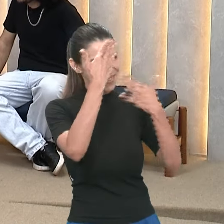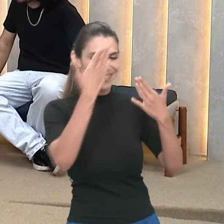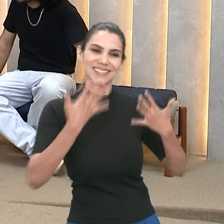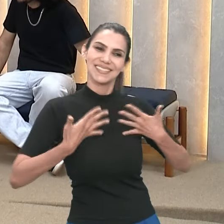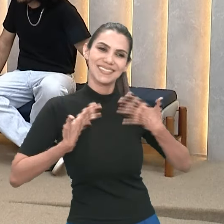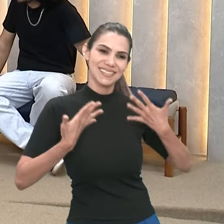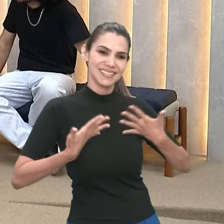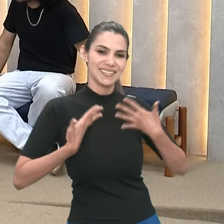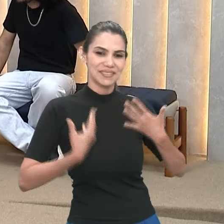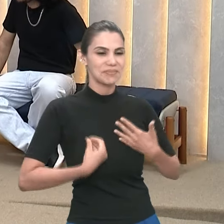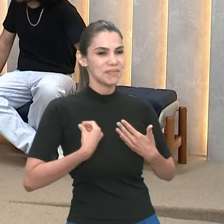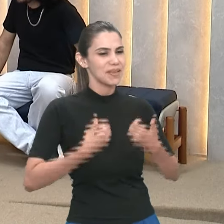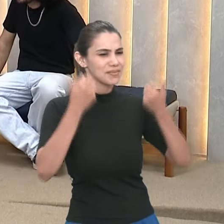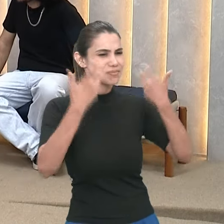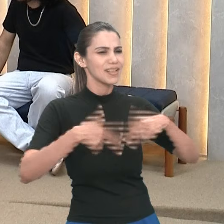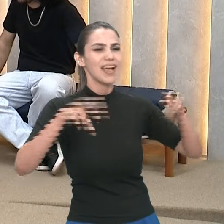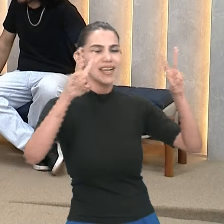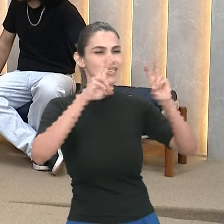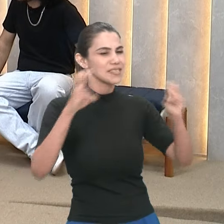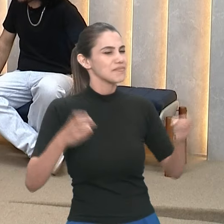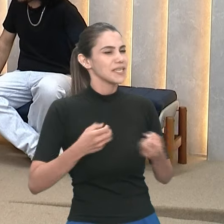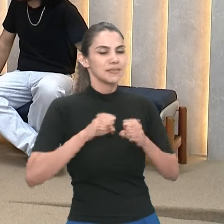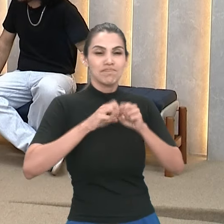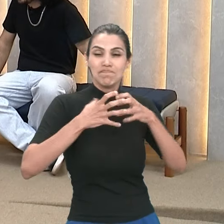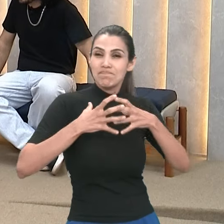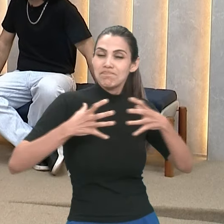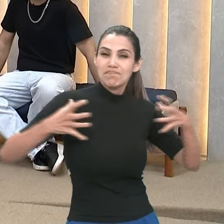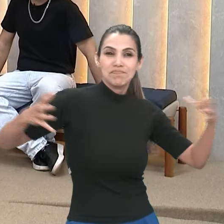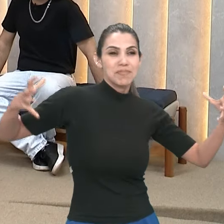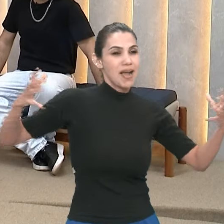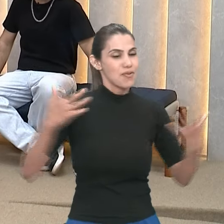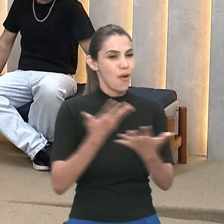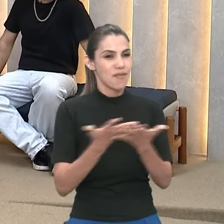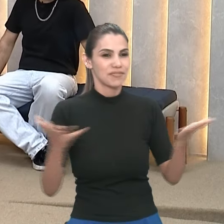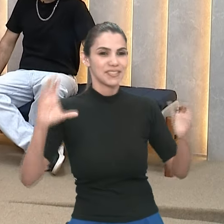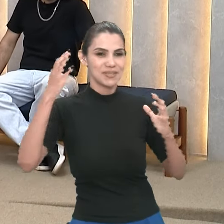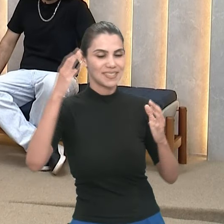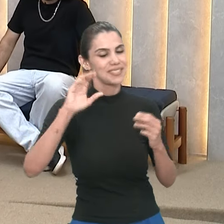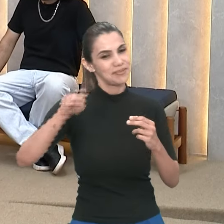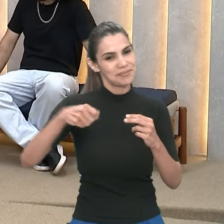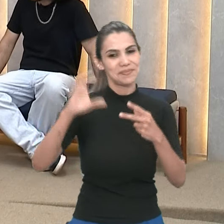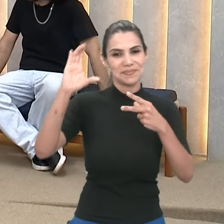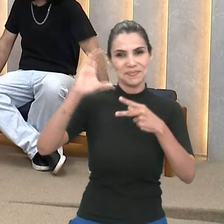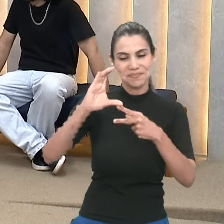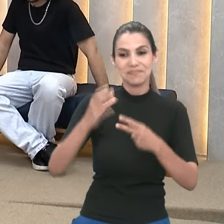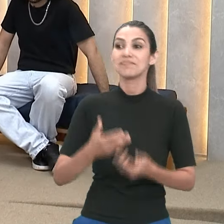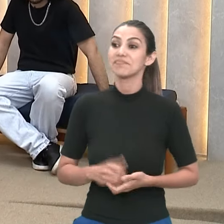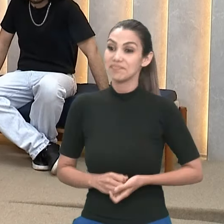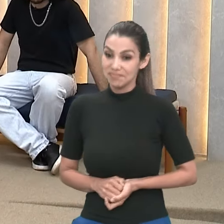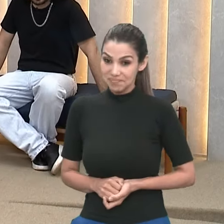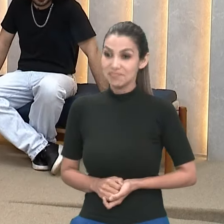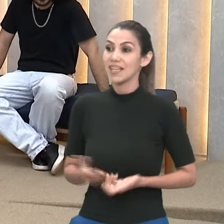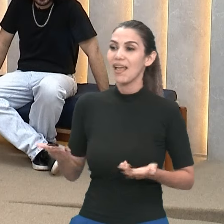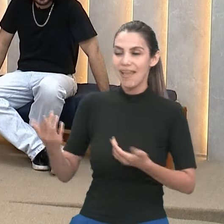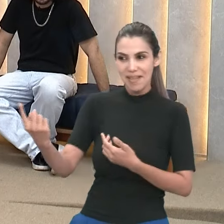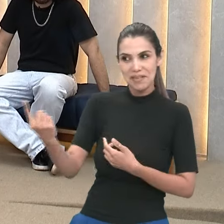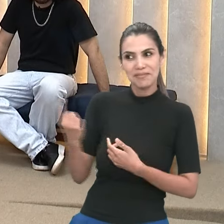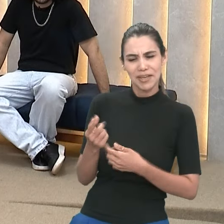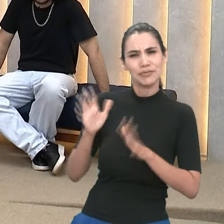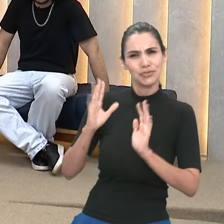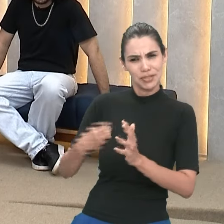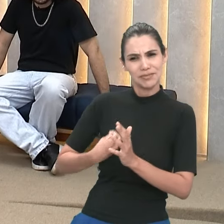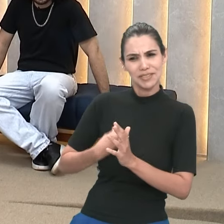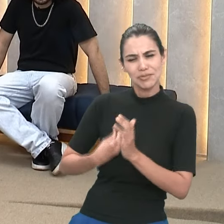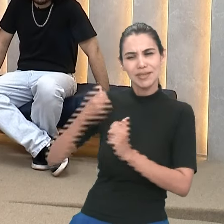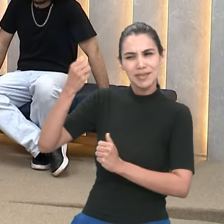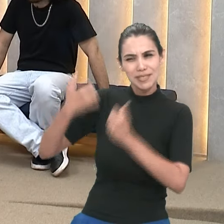alegria para vir falar do nosso maior evento científico, que é a Compex. A gente já falou, inclusive, dele esses dias. Ela veio aqui dar um spoiler, que